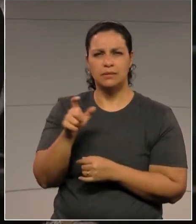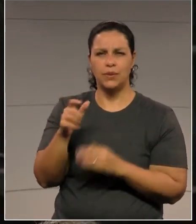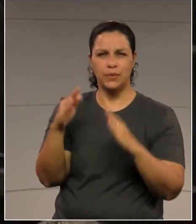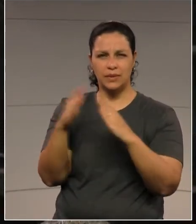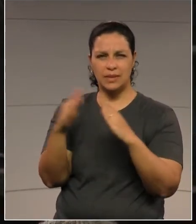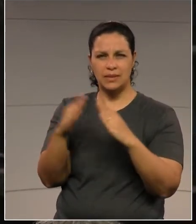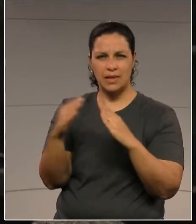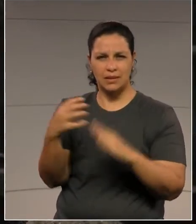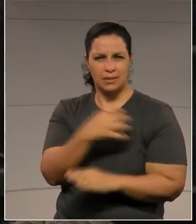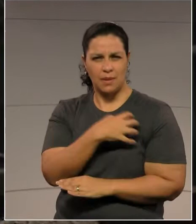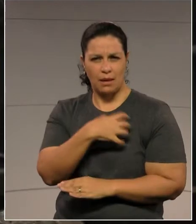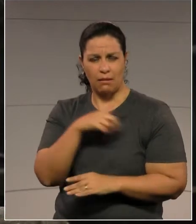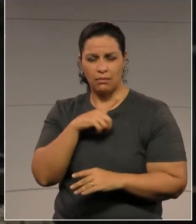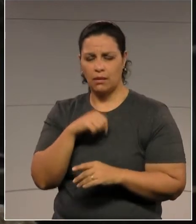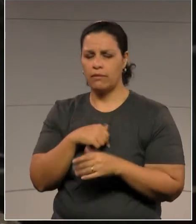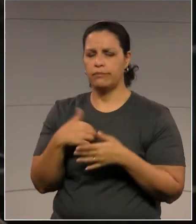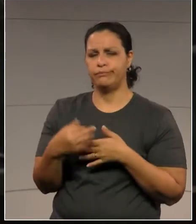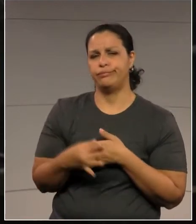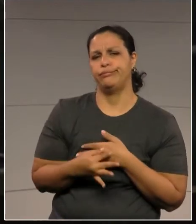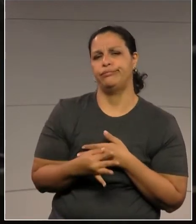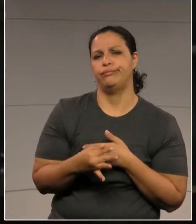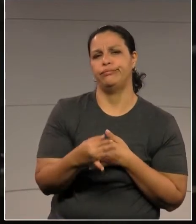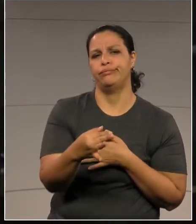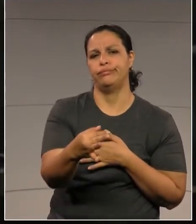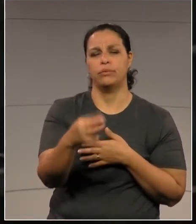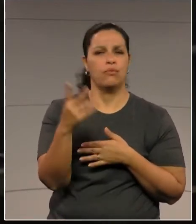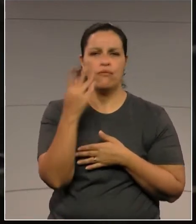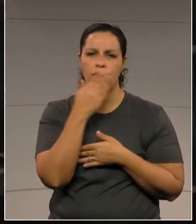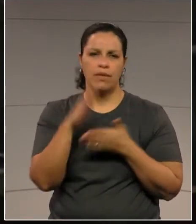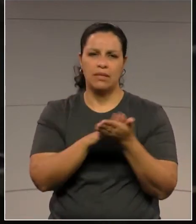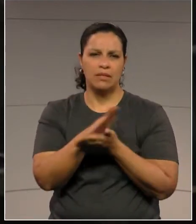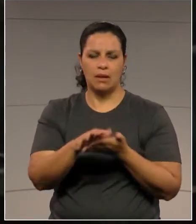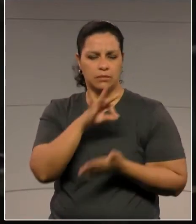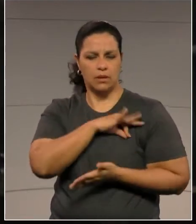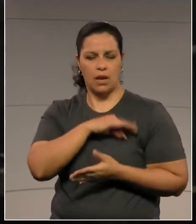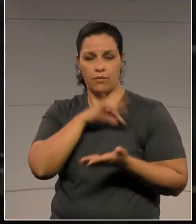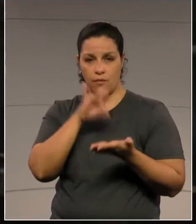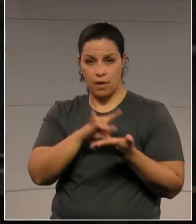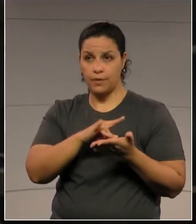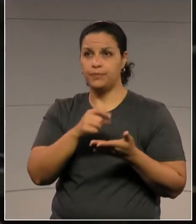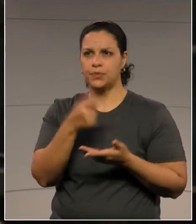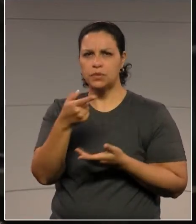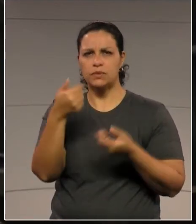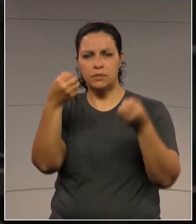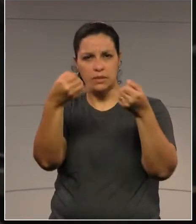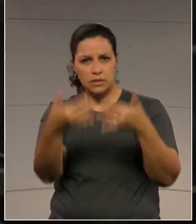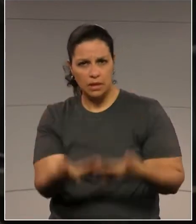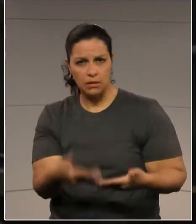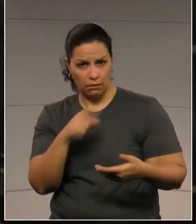novamente, a perder de vista. Isso. Eu queria que o senhor pudesse nos esclarecer.